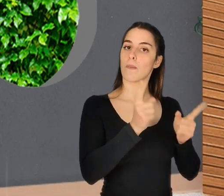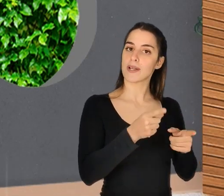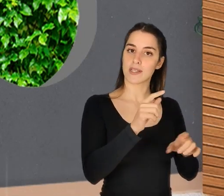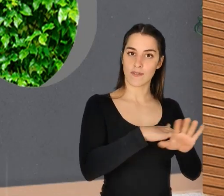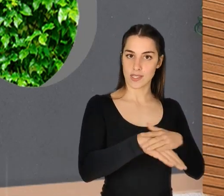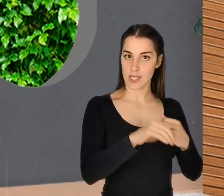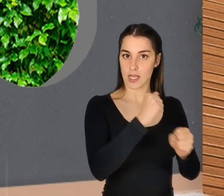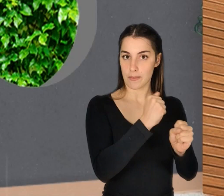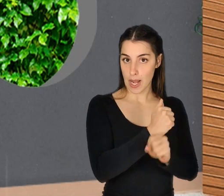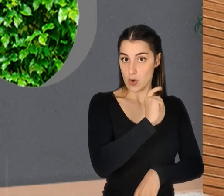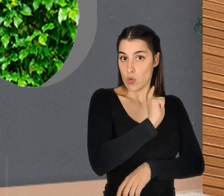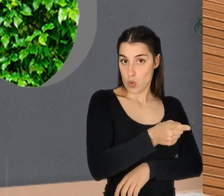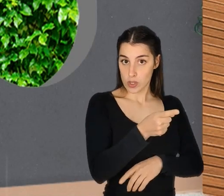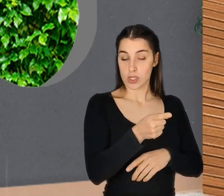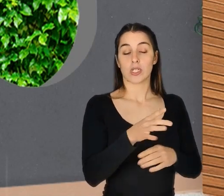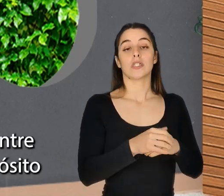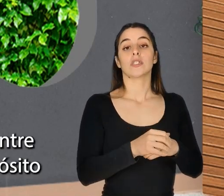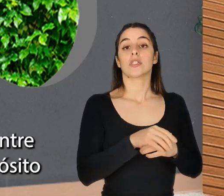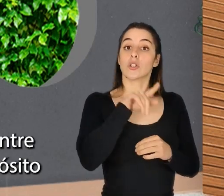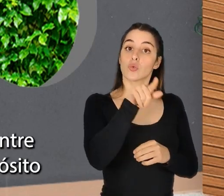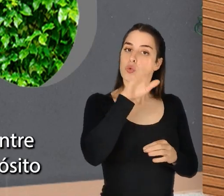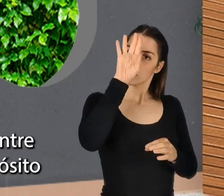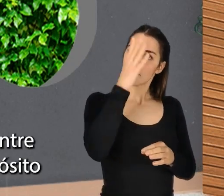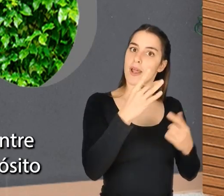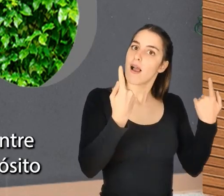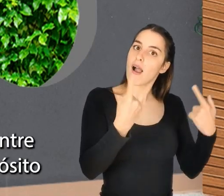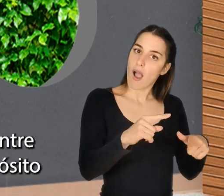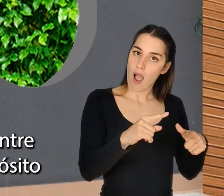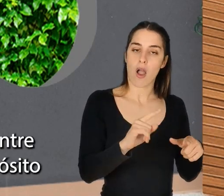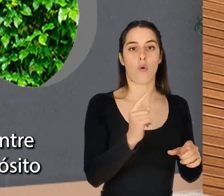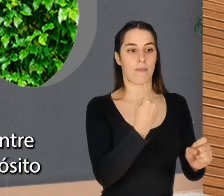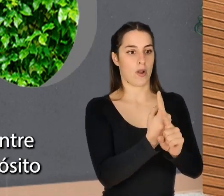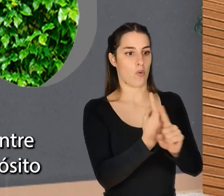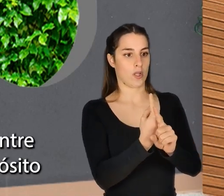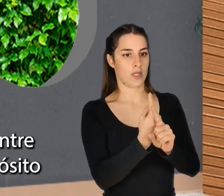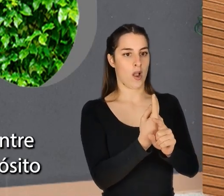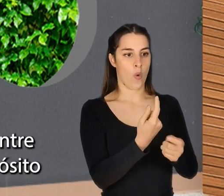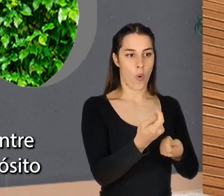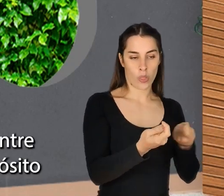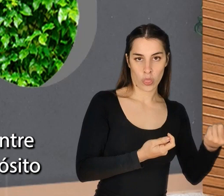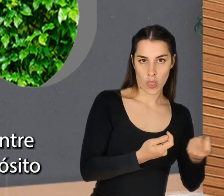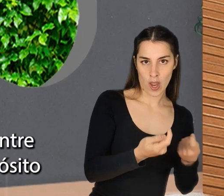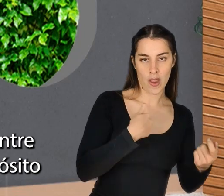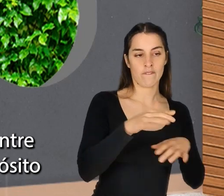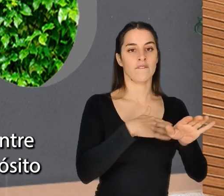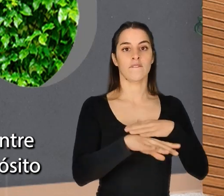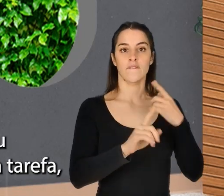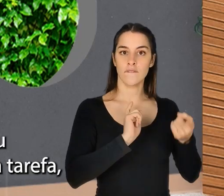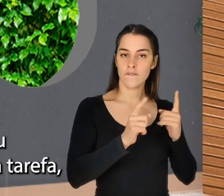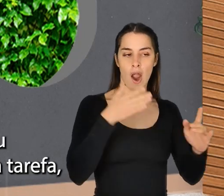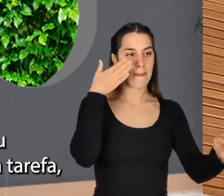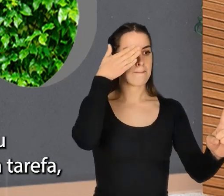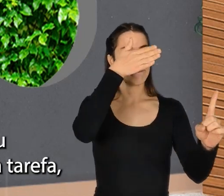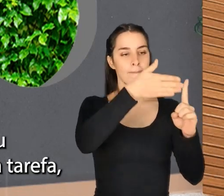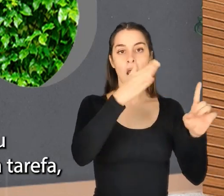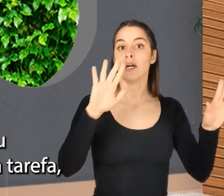desempenhares a tua função, seja ela qual for, tu sabes que existe um fio condutor entre aquilo que tu fazes e a missão e o propósito da